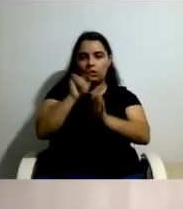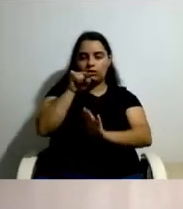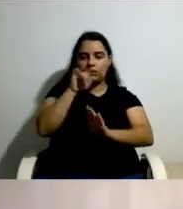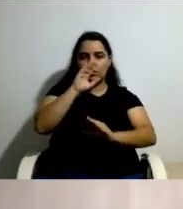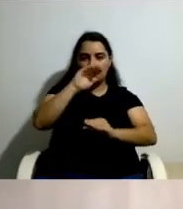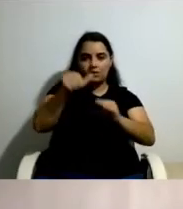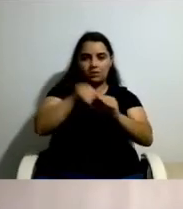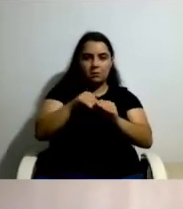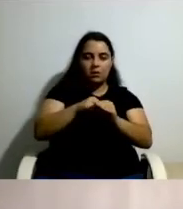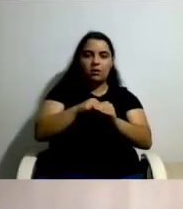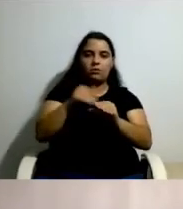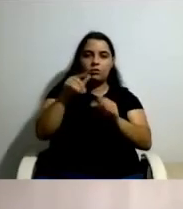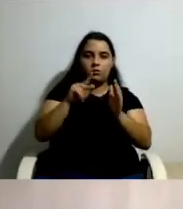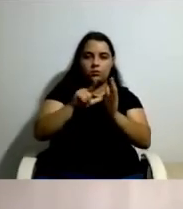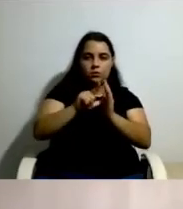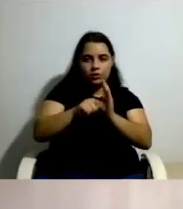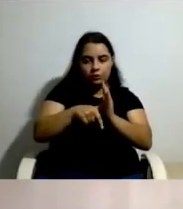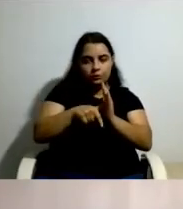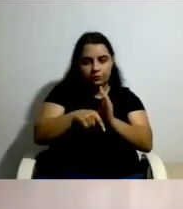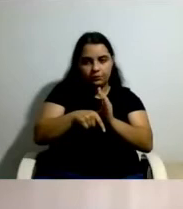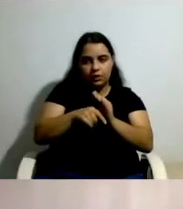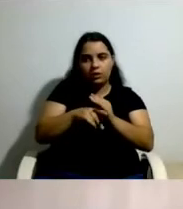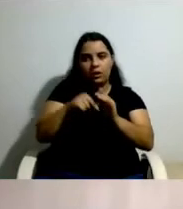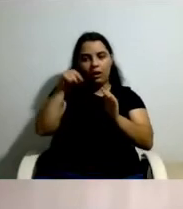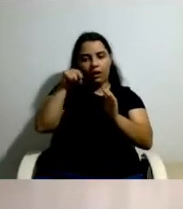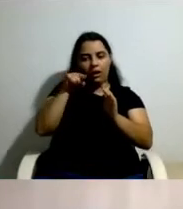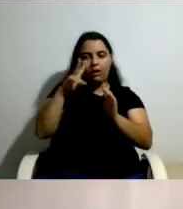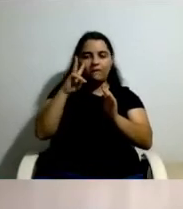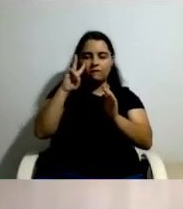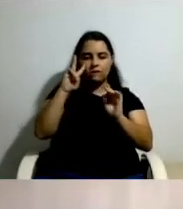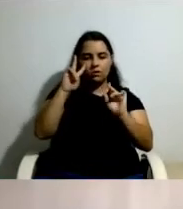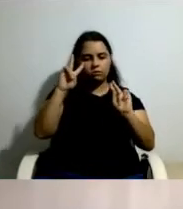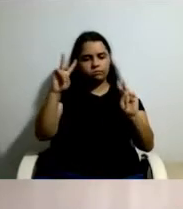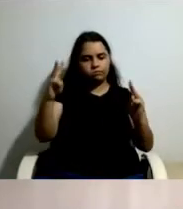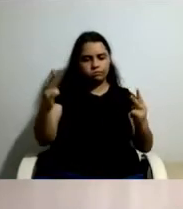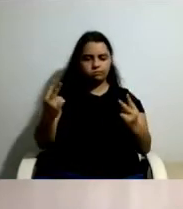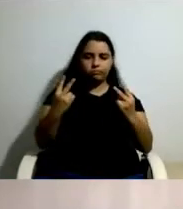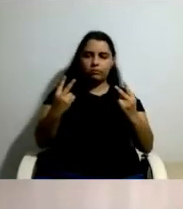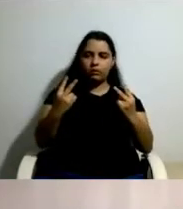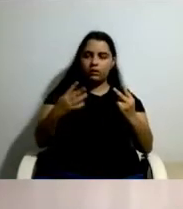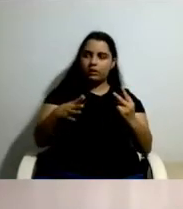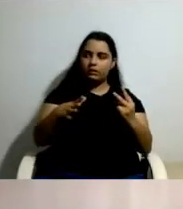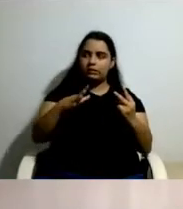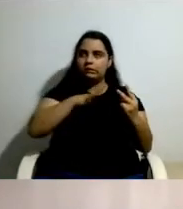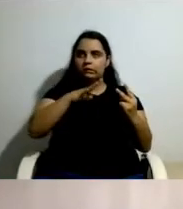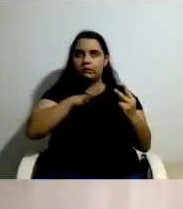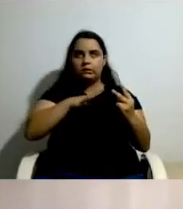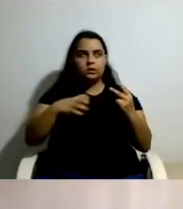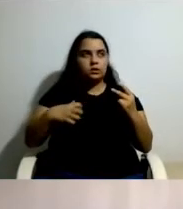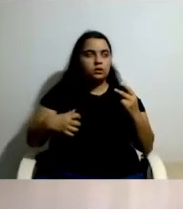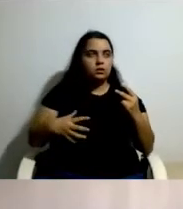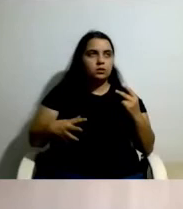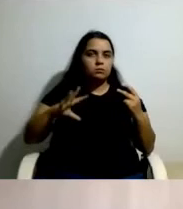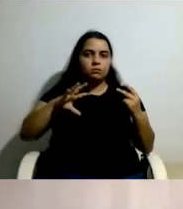viram em si fomentada uma ansiedade e uma frustração e que